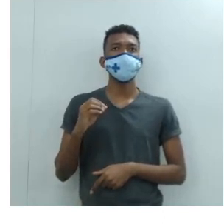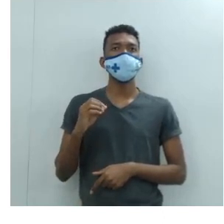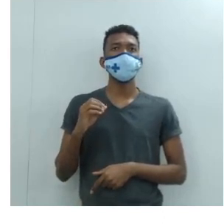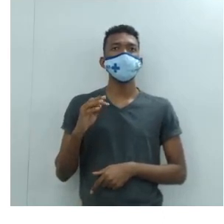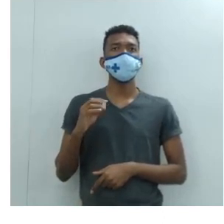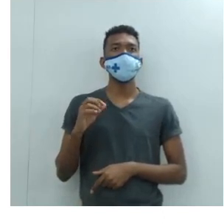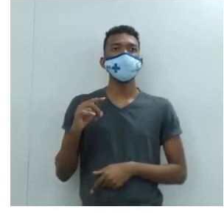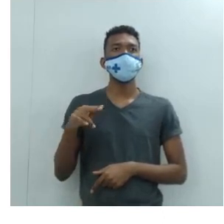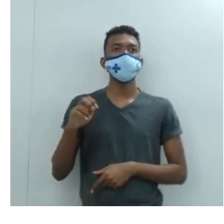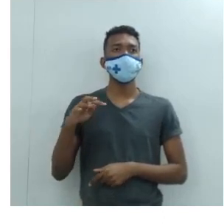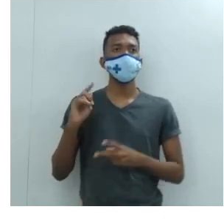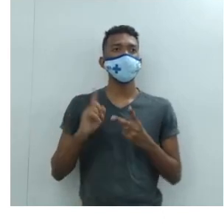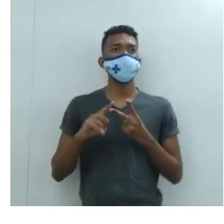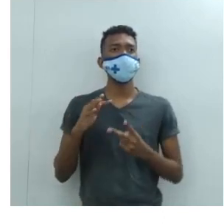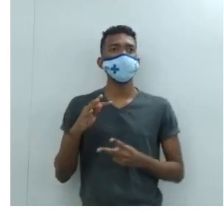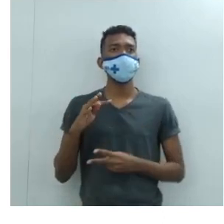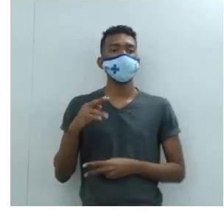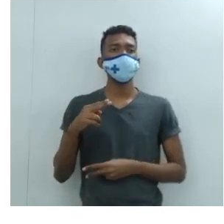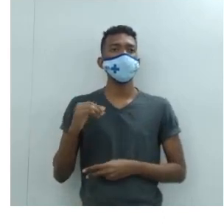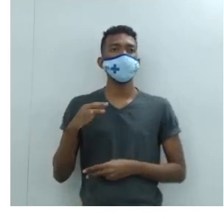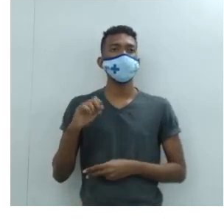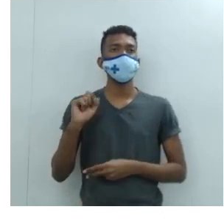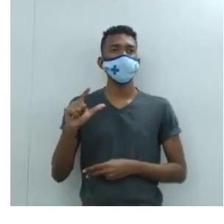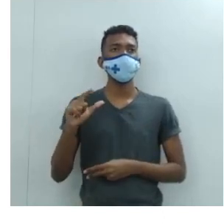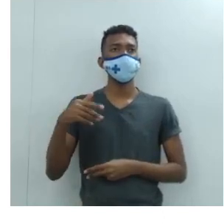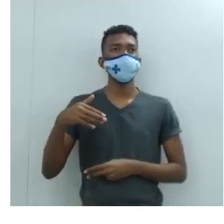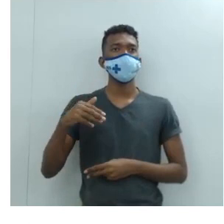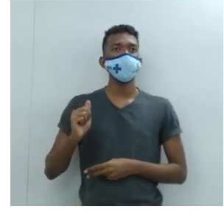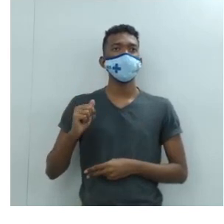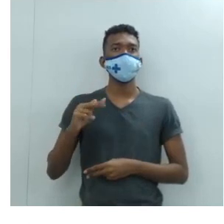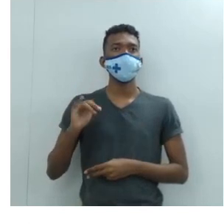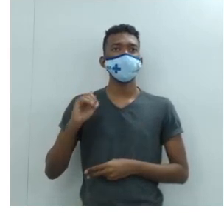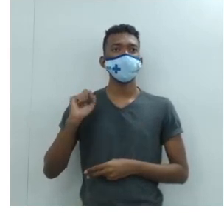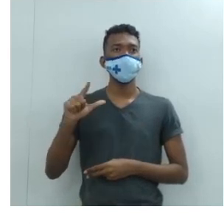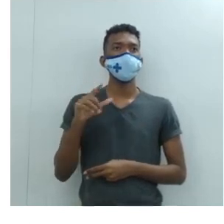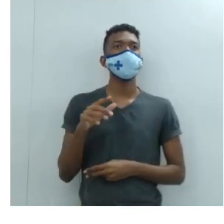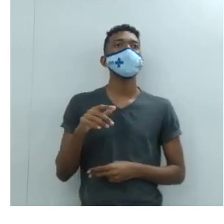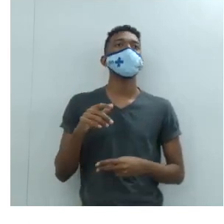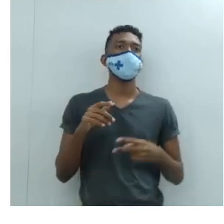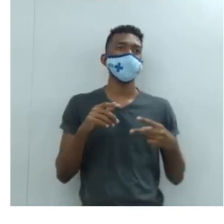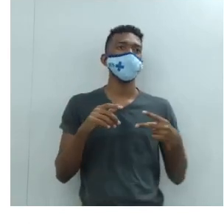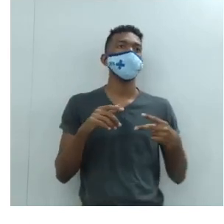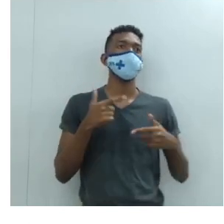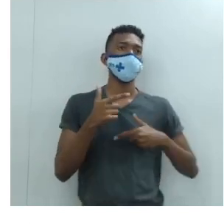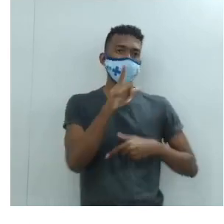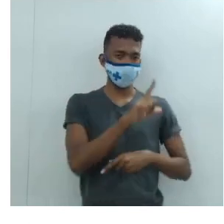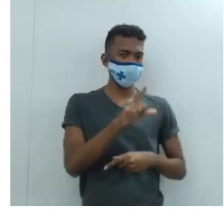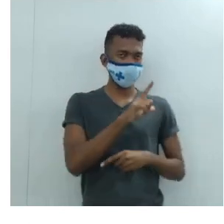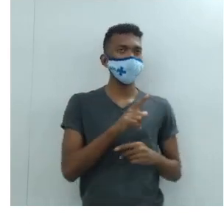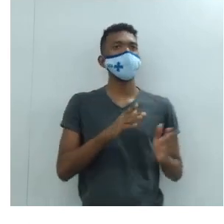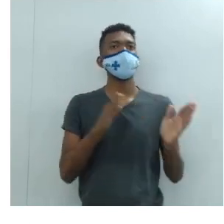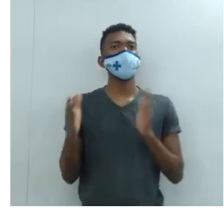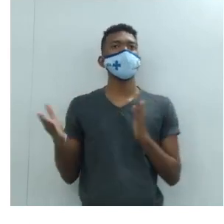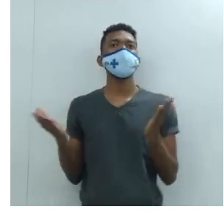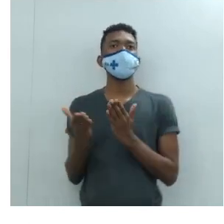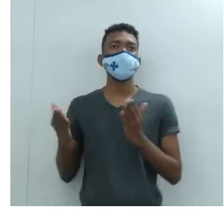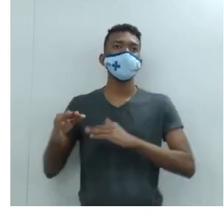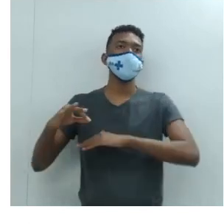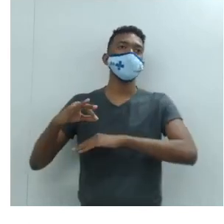Tássio e Nicolau Matiavel. Já na pintura, destacaram Rafael